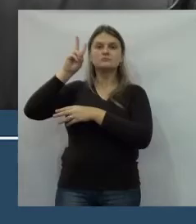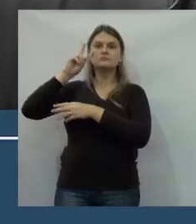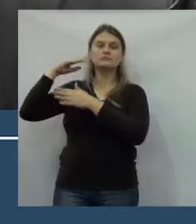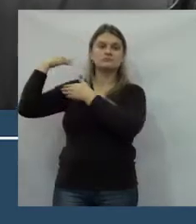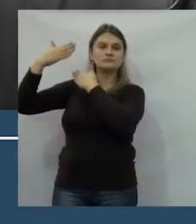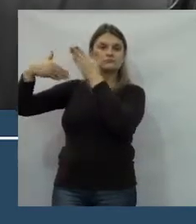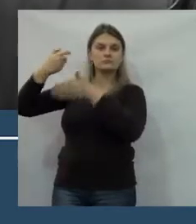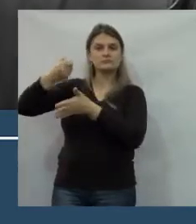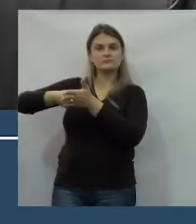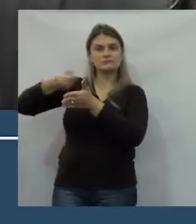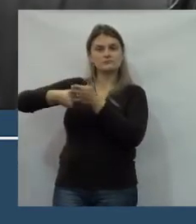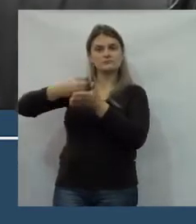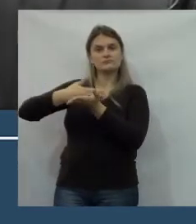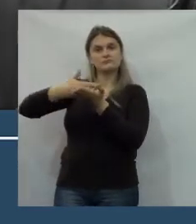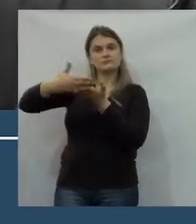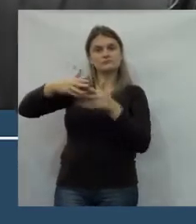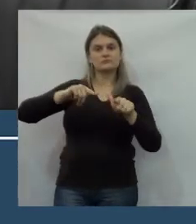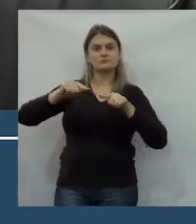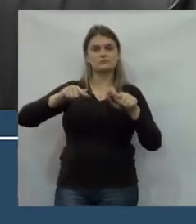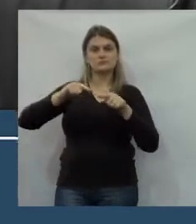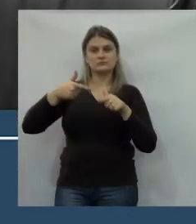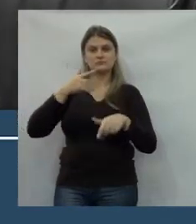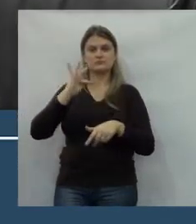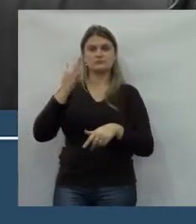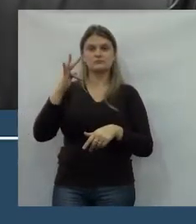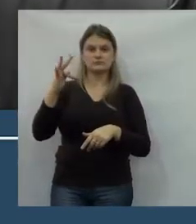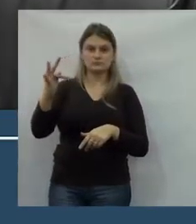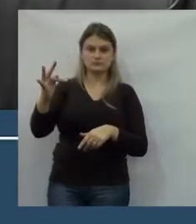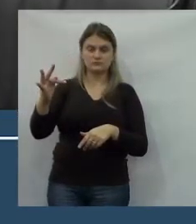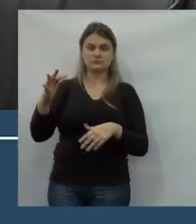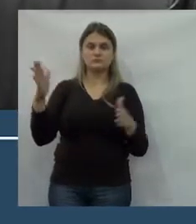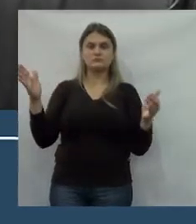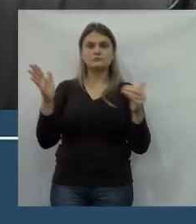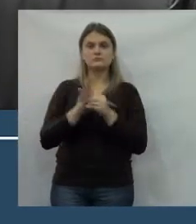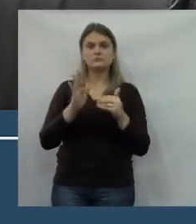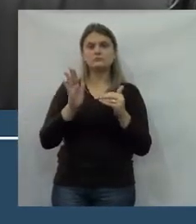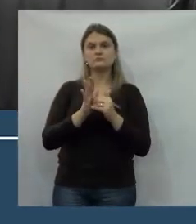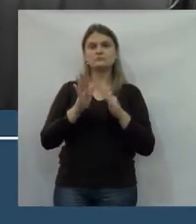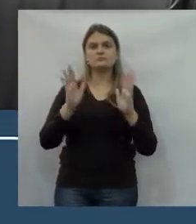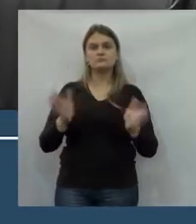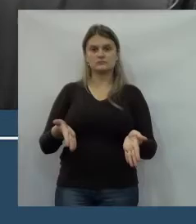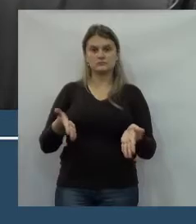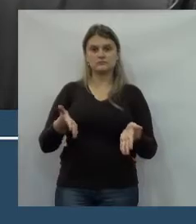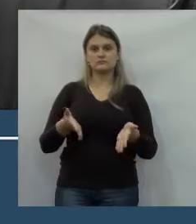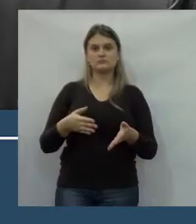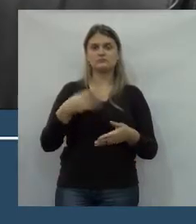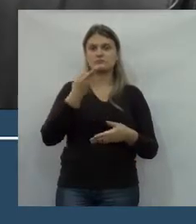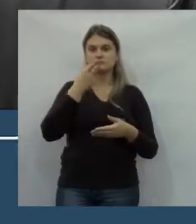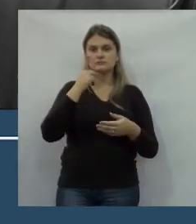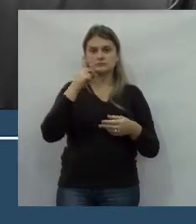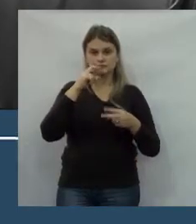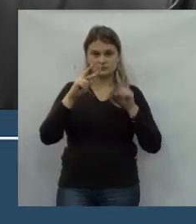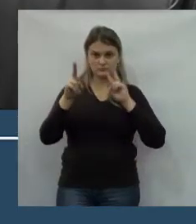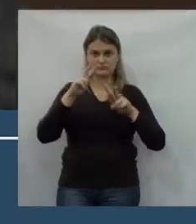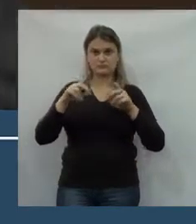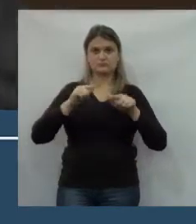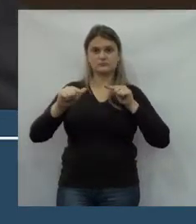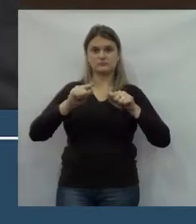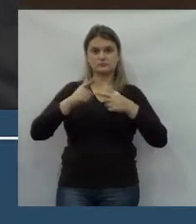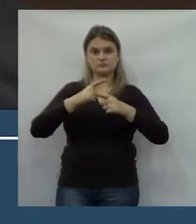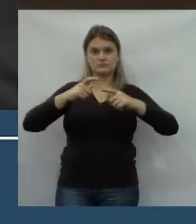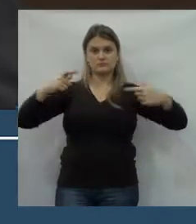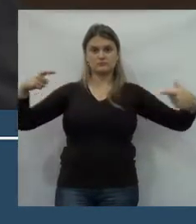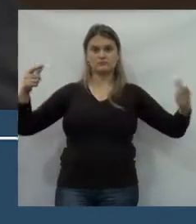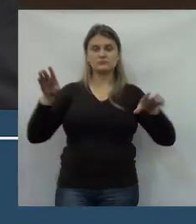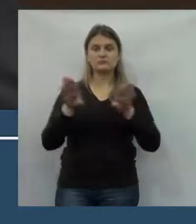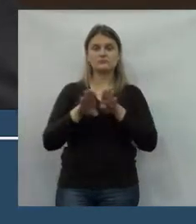desde a primeira luta na nossa faculdade, até hoje, que o serviço está expandindo